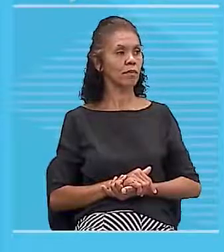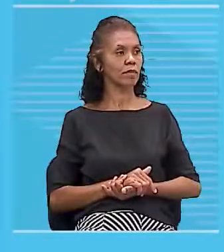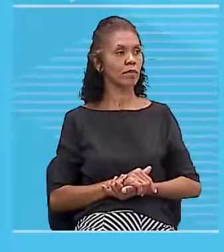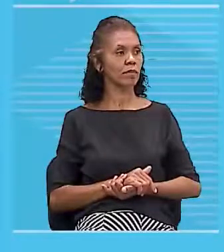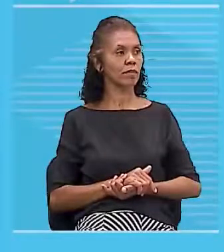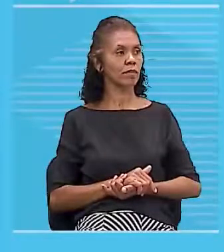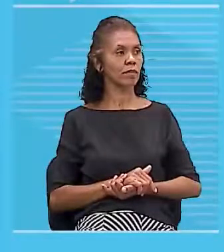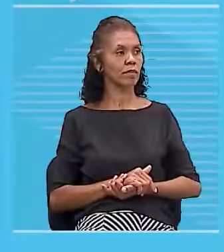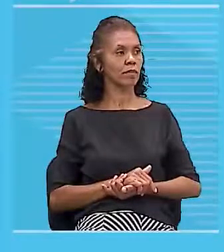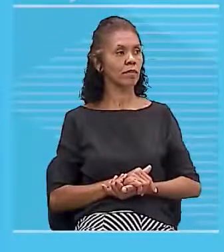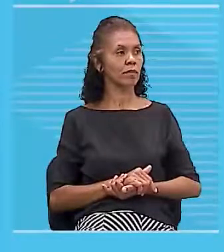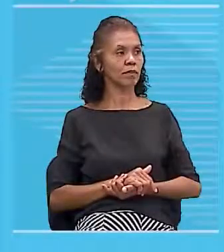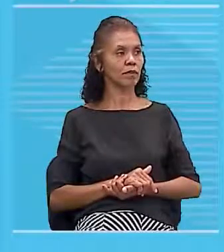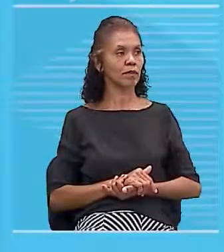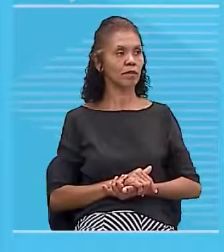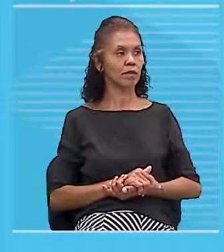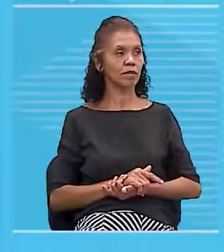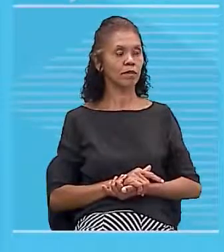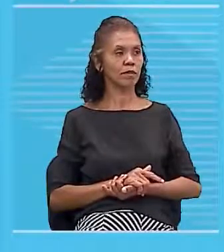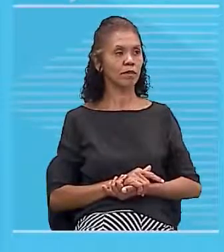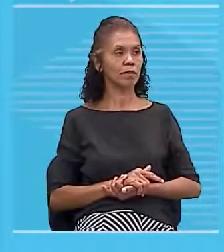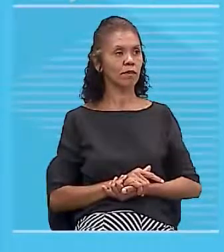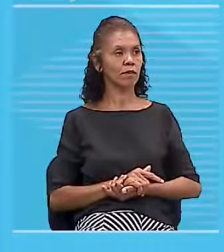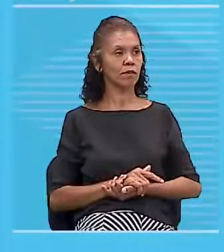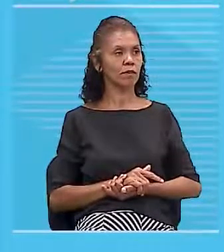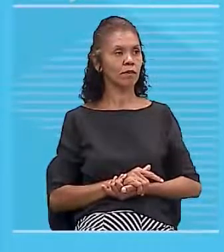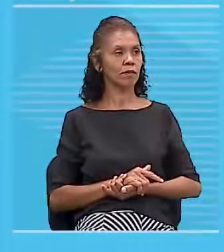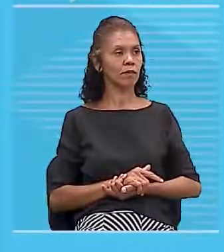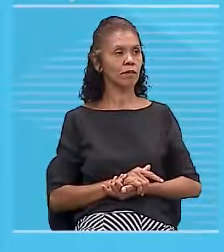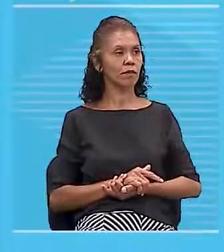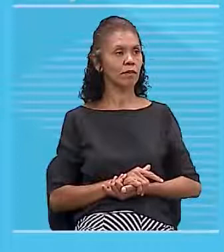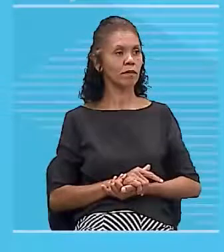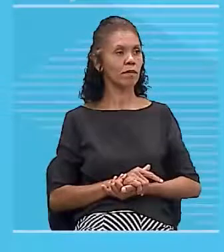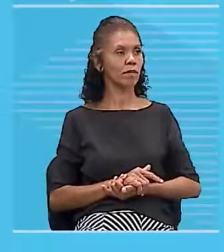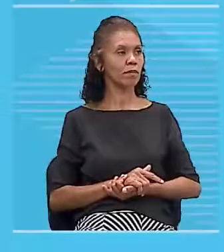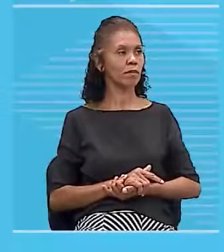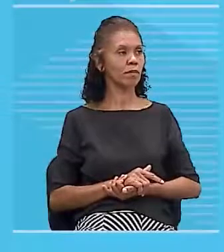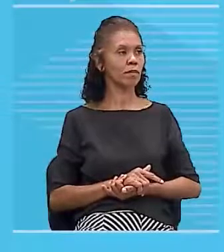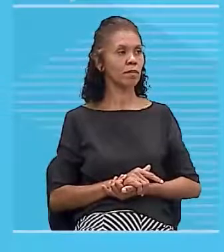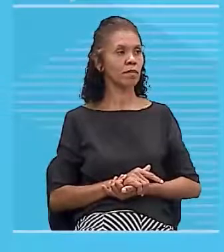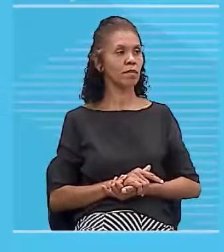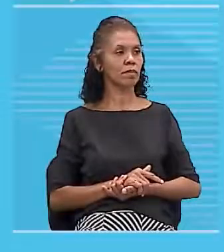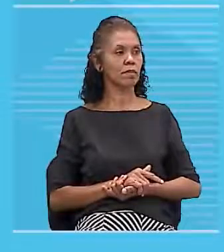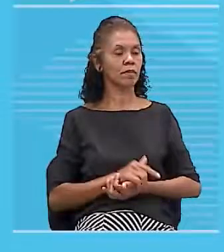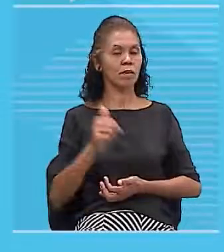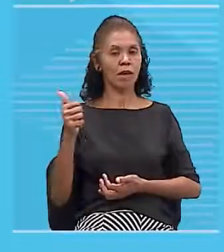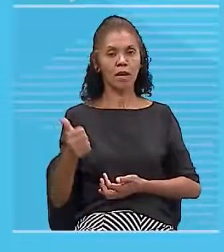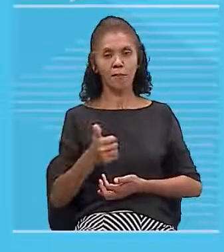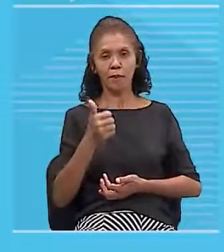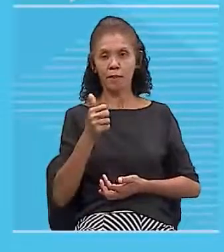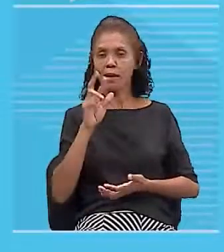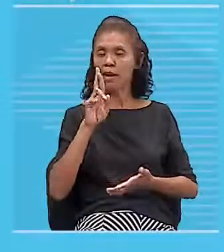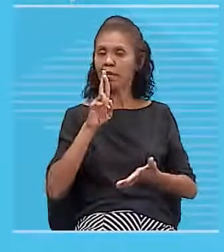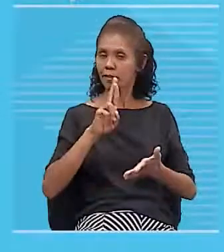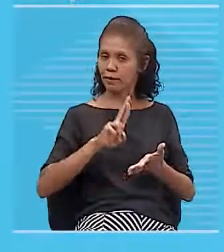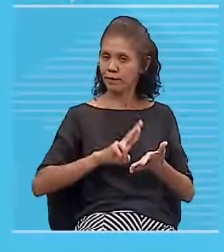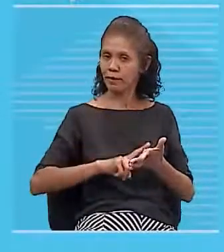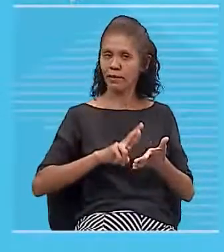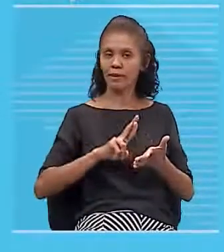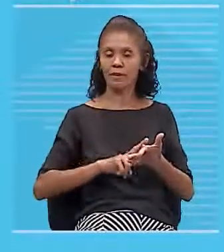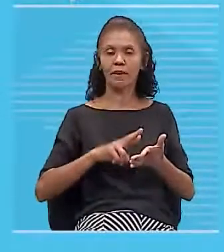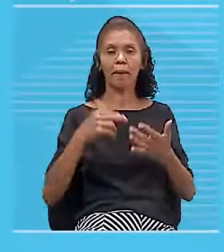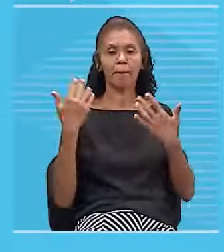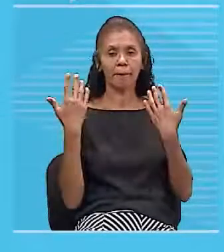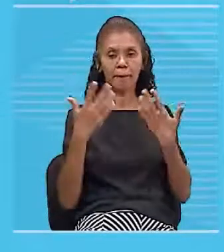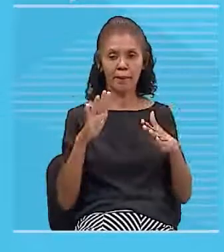para o fio e sim o envolve beleza resolvemos aí a nossa primeira questãozinha muito